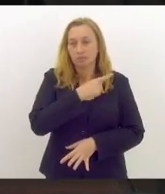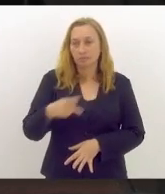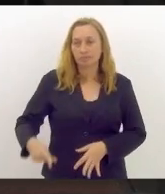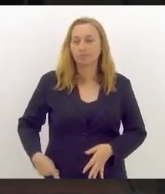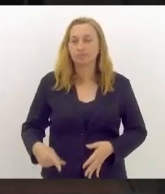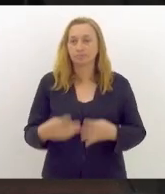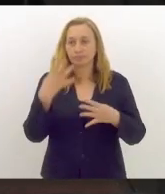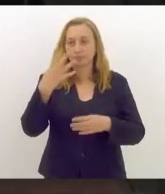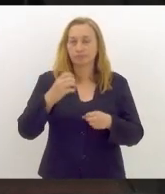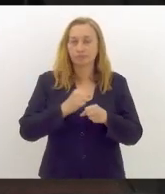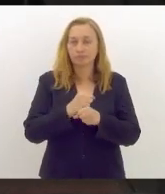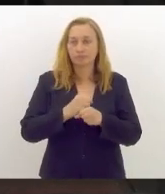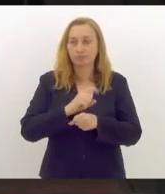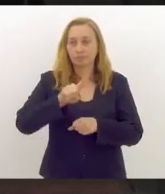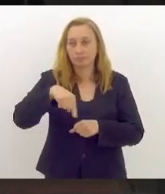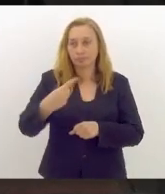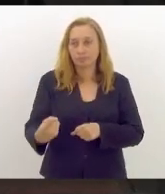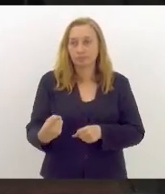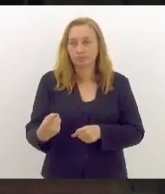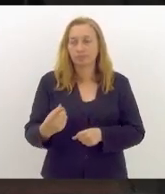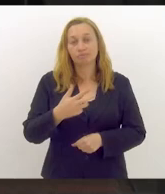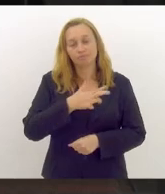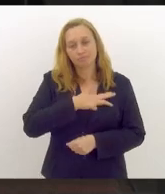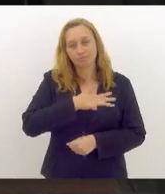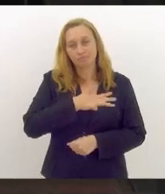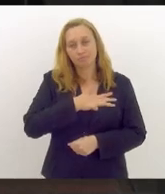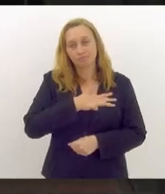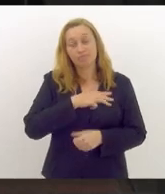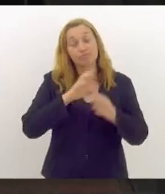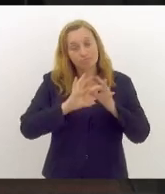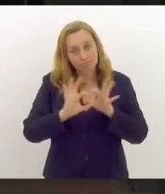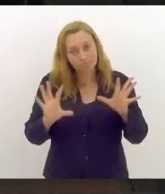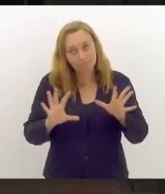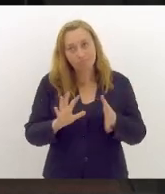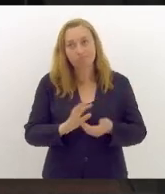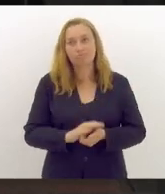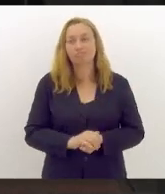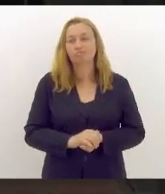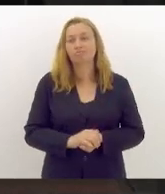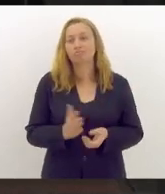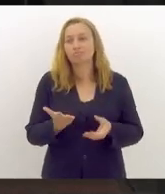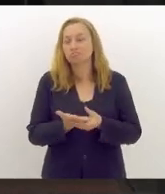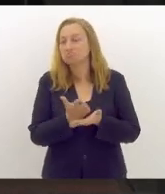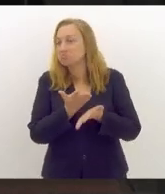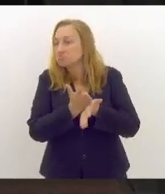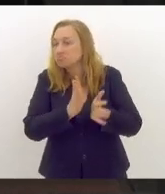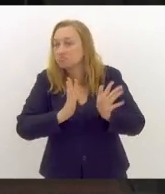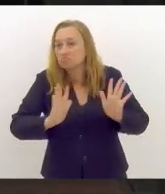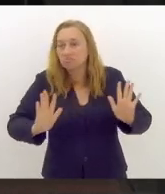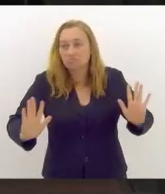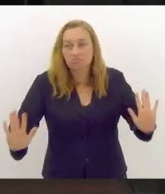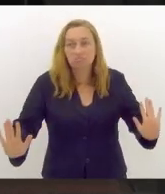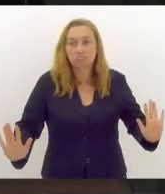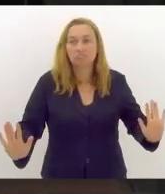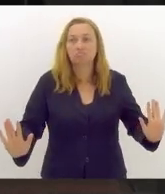Quatro anos depois, Lula está livre, seus processos foram tornados sem efeito por decisões